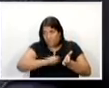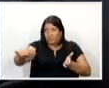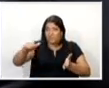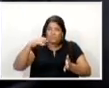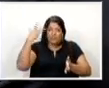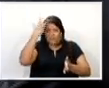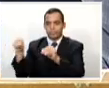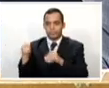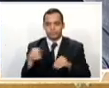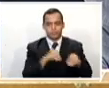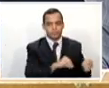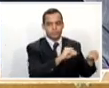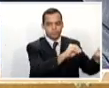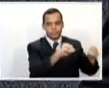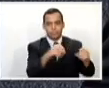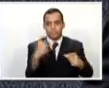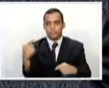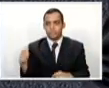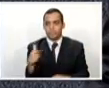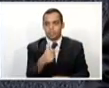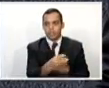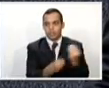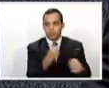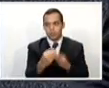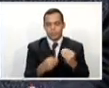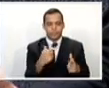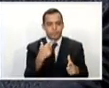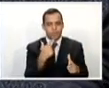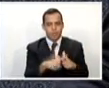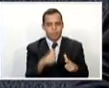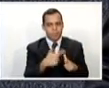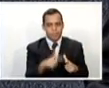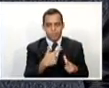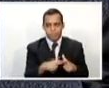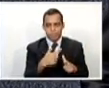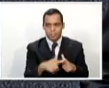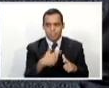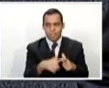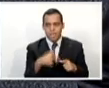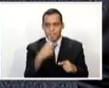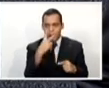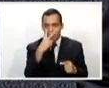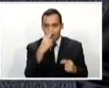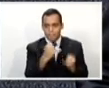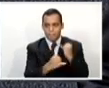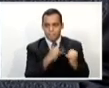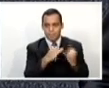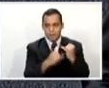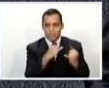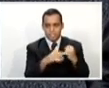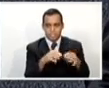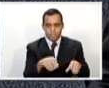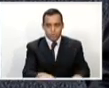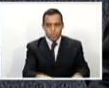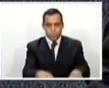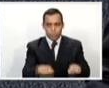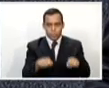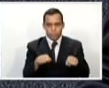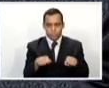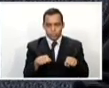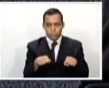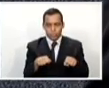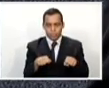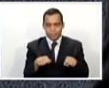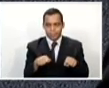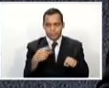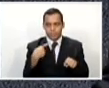obrigado, senhor presidente. É uma maneira perversa de se ver o problema, é o famoso cobertor curto, mas é uma proposta, nós até encaminhamos com o senhor prefeito,